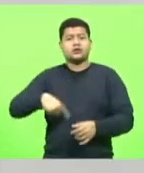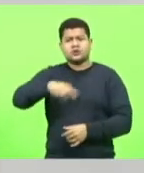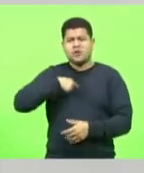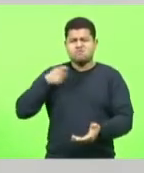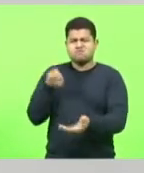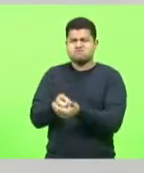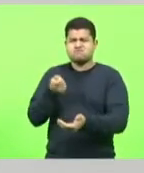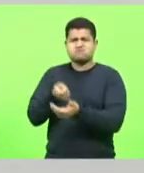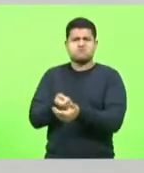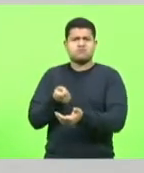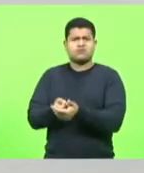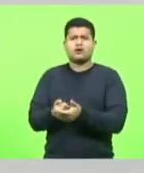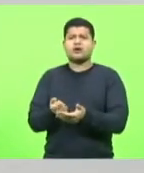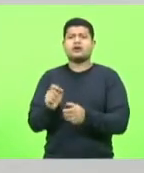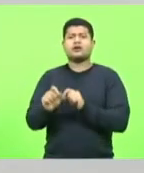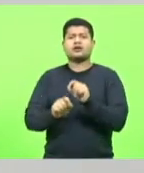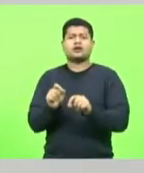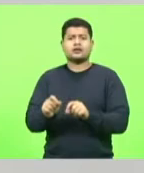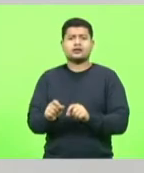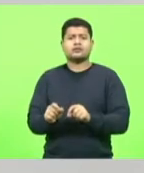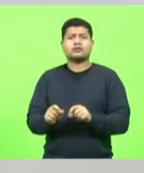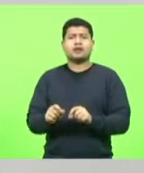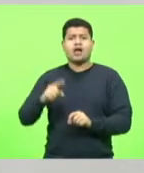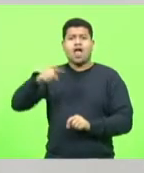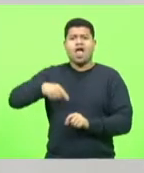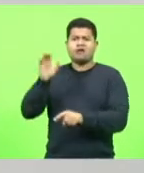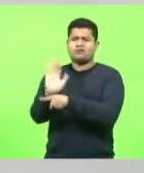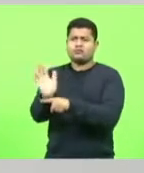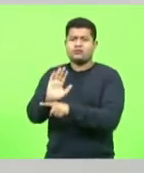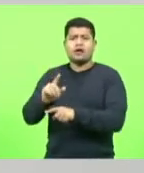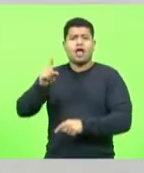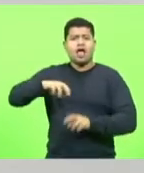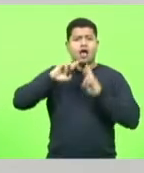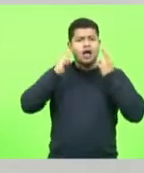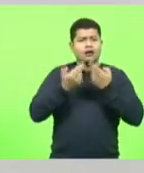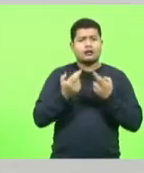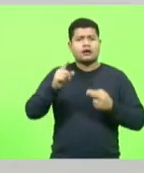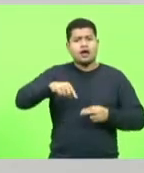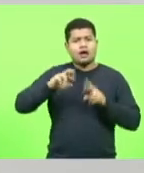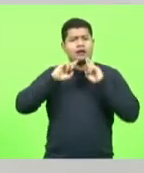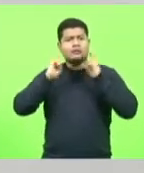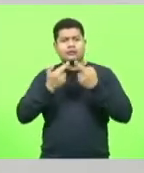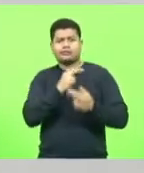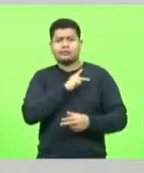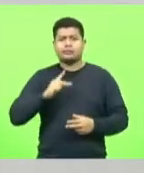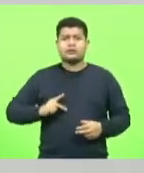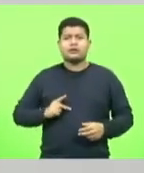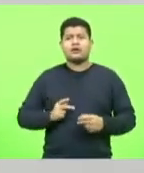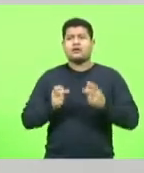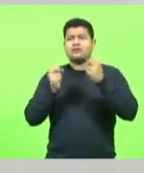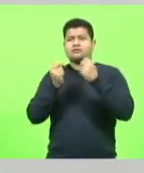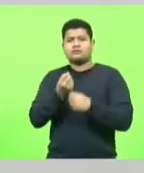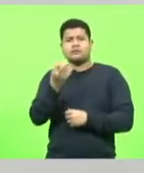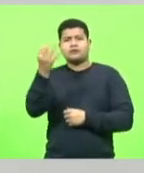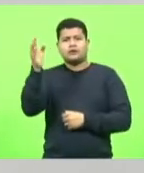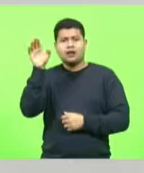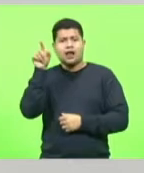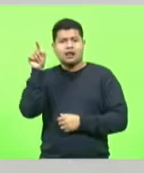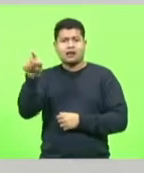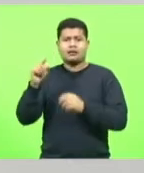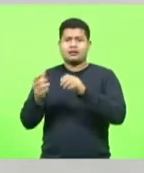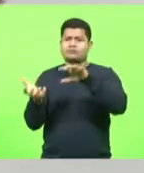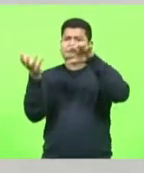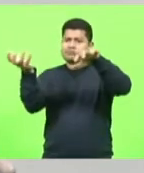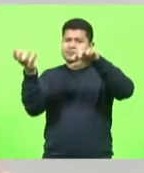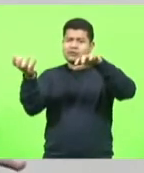de é vídeo é reunião é audiência pública vai em Brasília quando o ministro vem a Santa